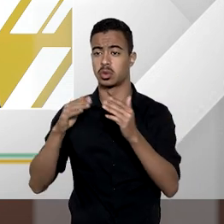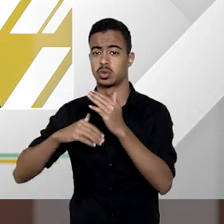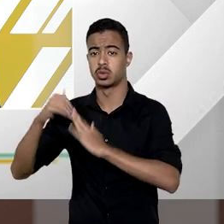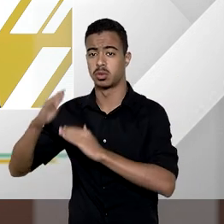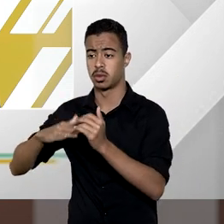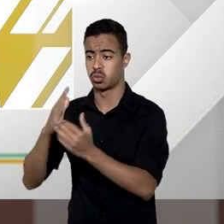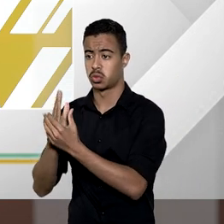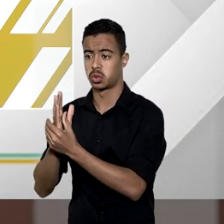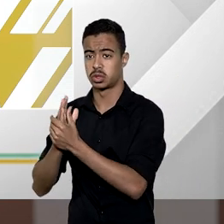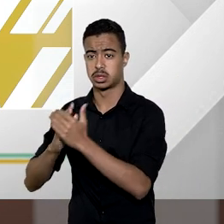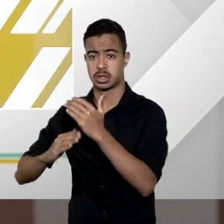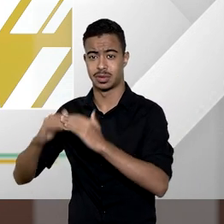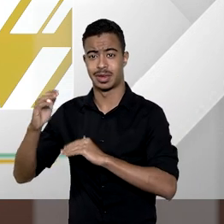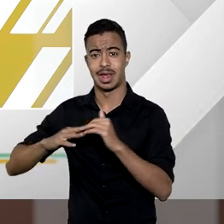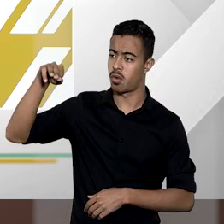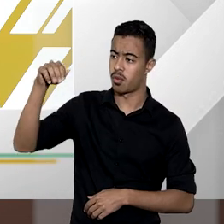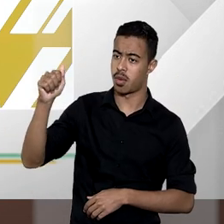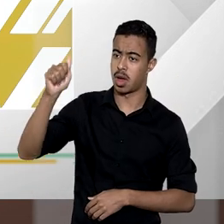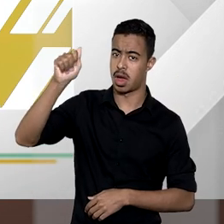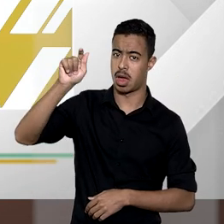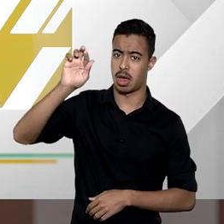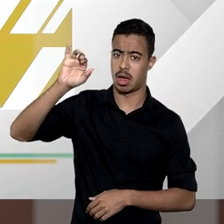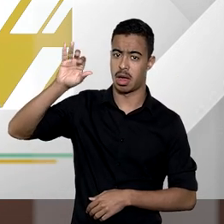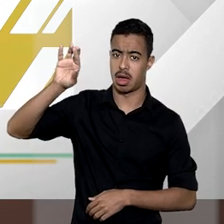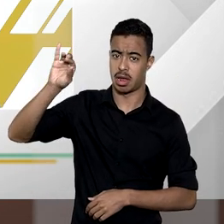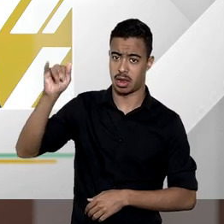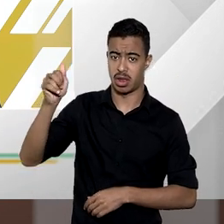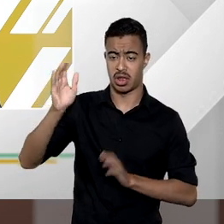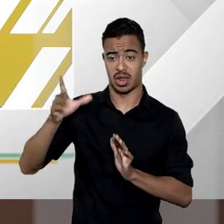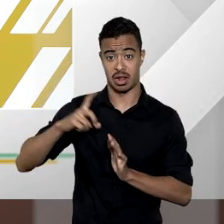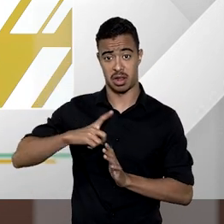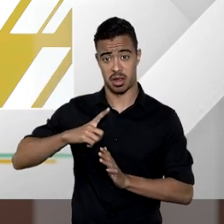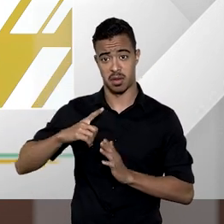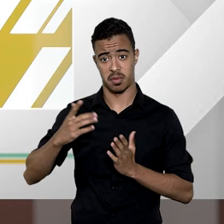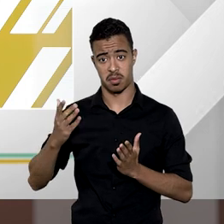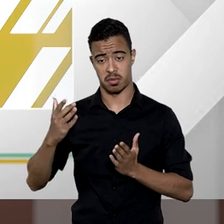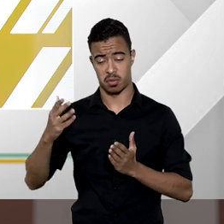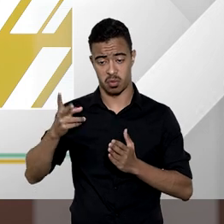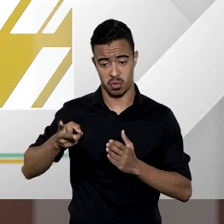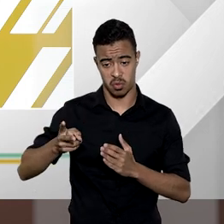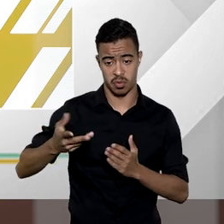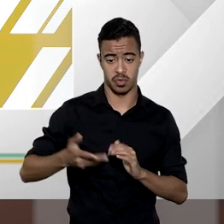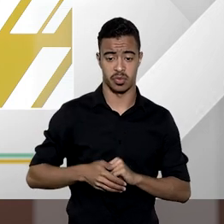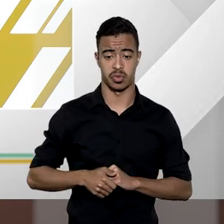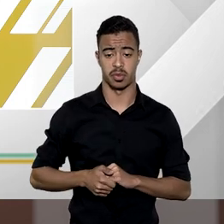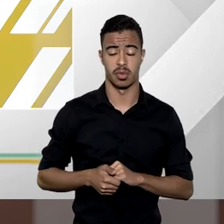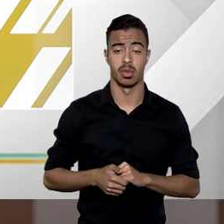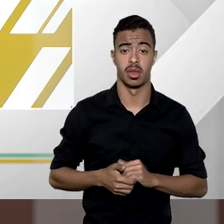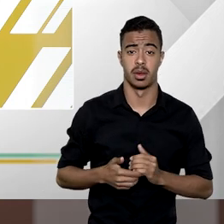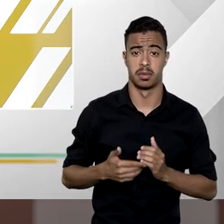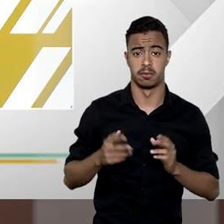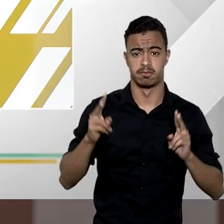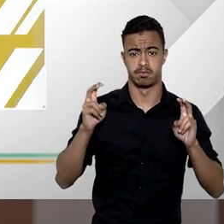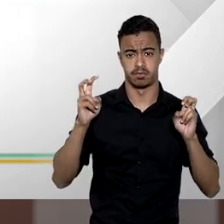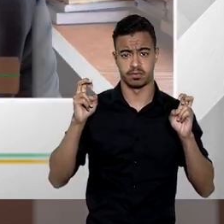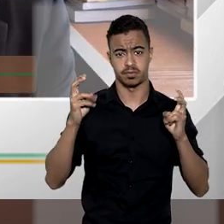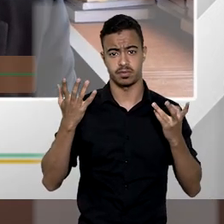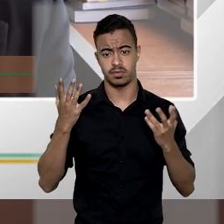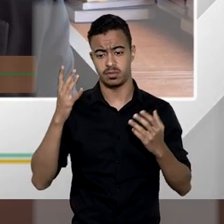agrária já está em andamento esse também é um tema bastante polêmico na verdade